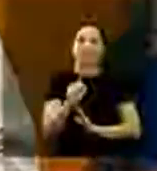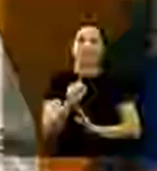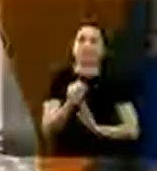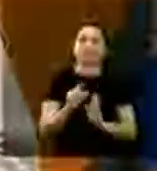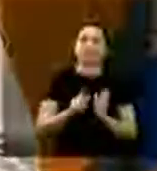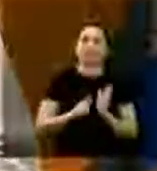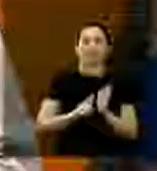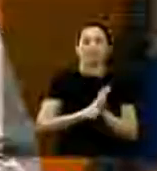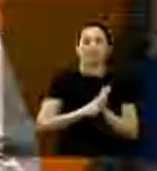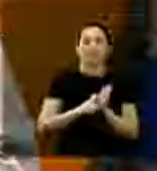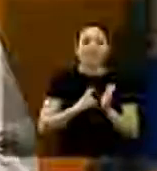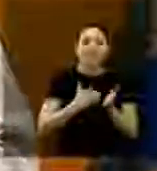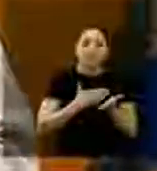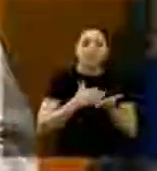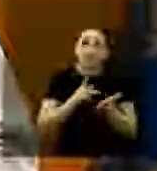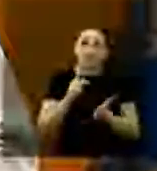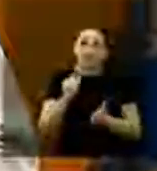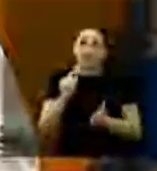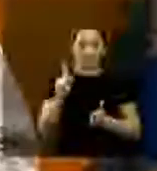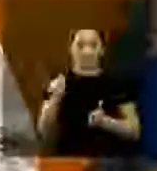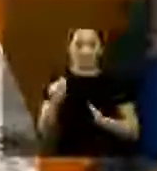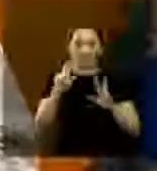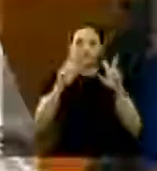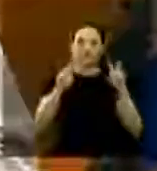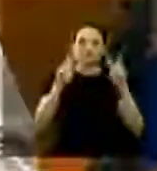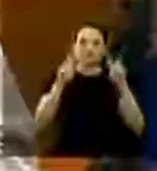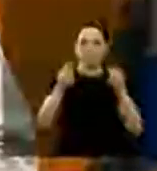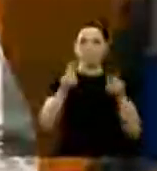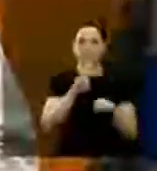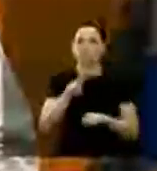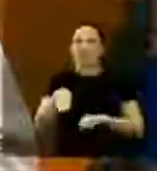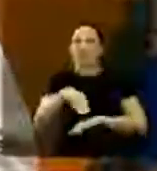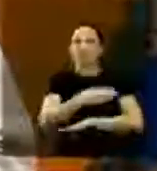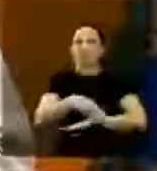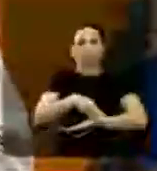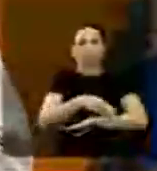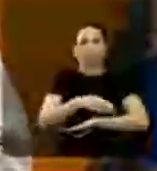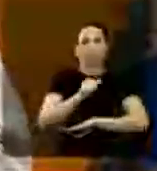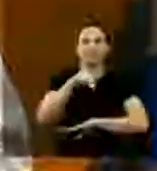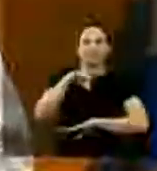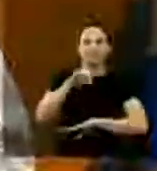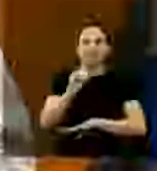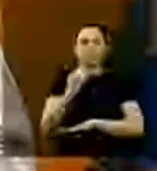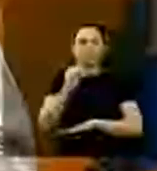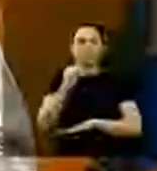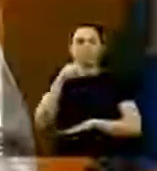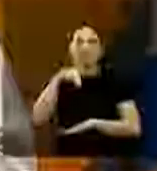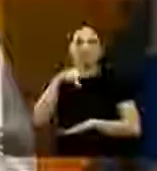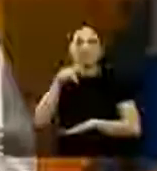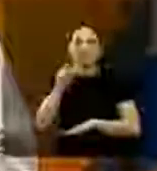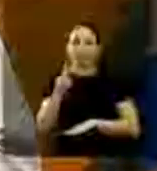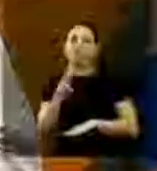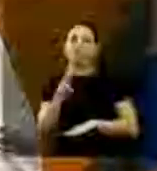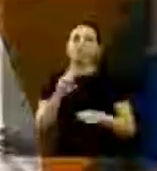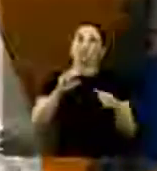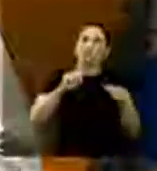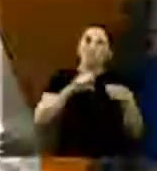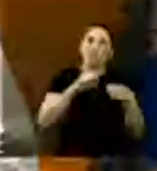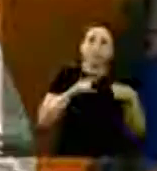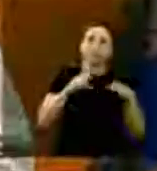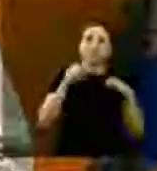publicada na revista Capa Magazine, intitulada Nome de Rua, Antônio Sandro, o goleiro voador